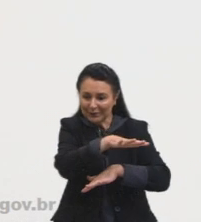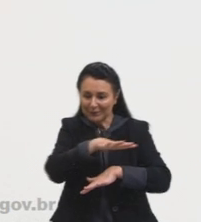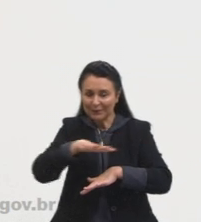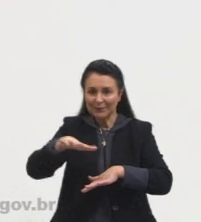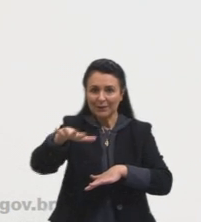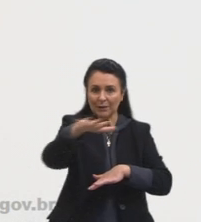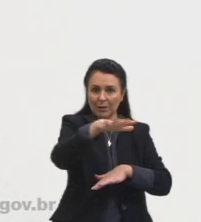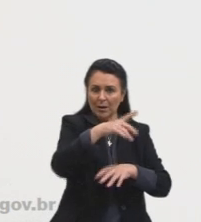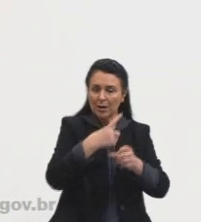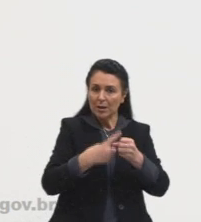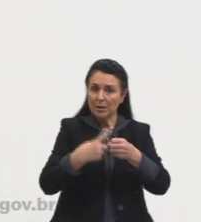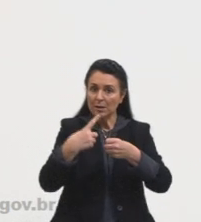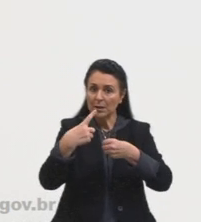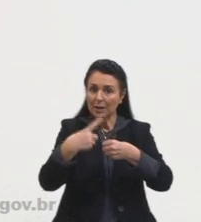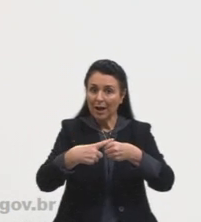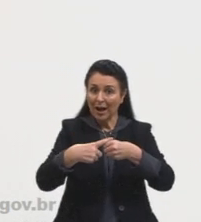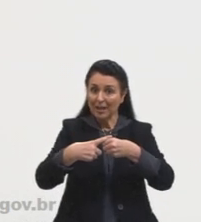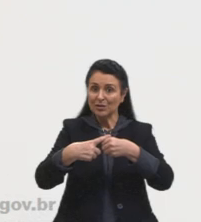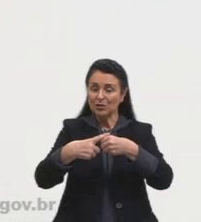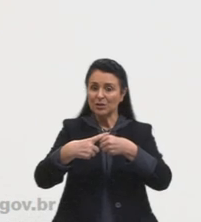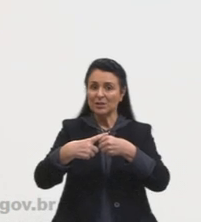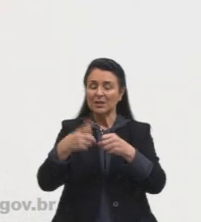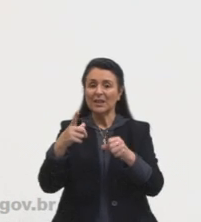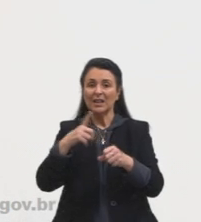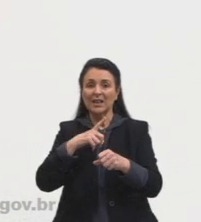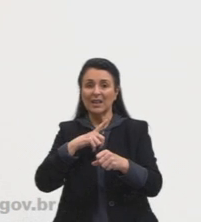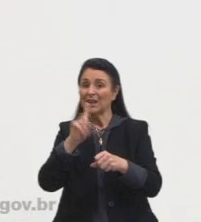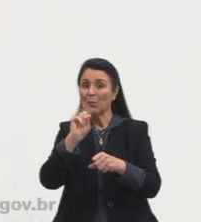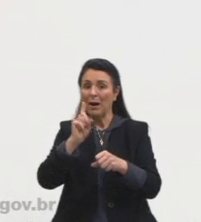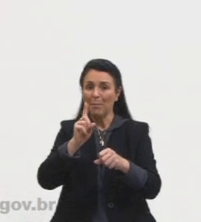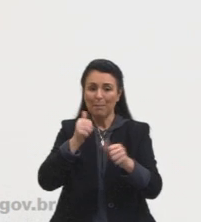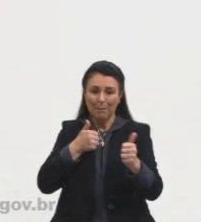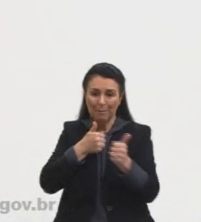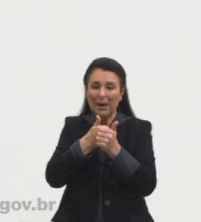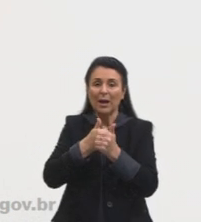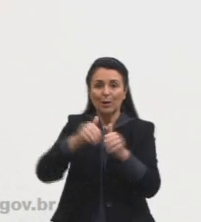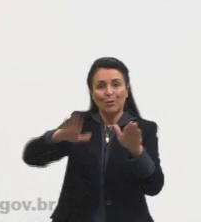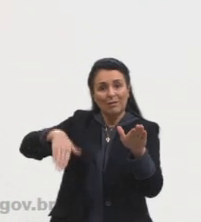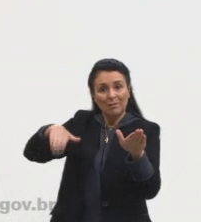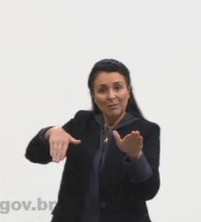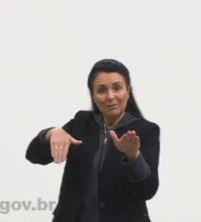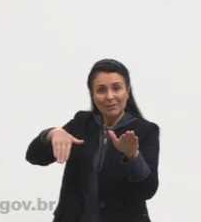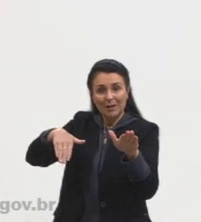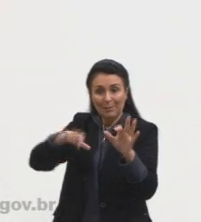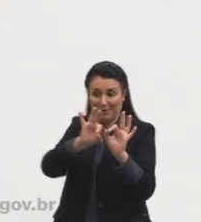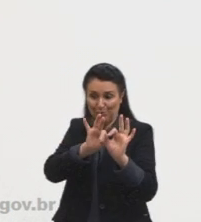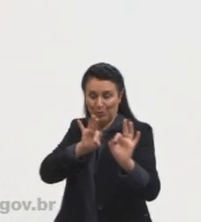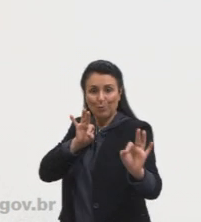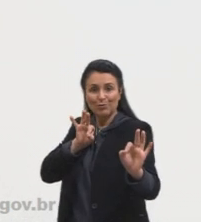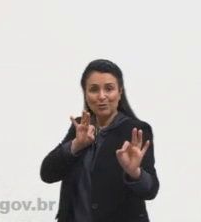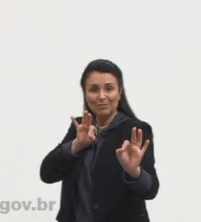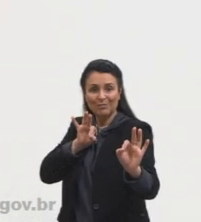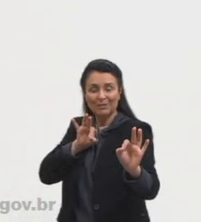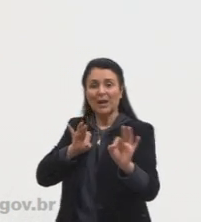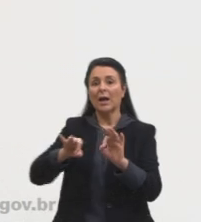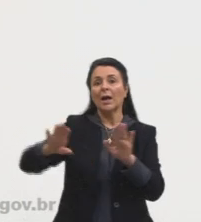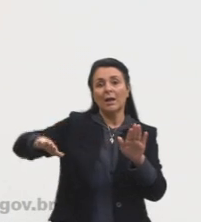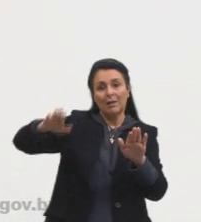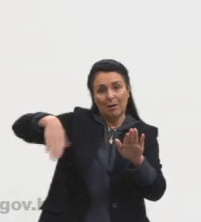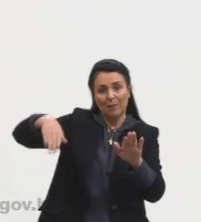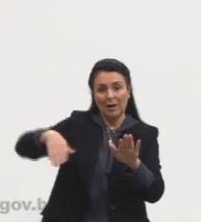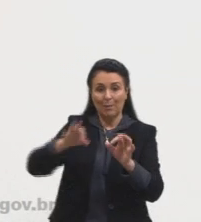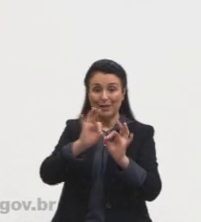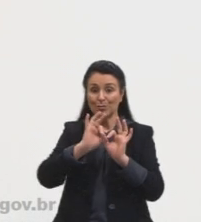mais continentais, mais pra dentro, né, vamos dizer assim, do nosso continente. Já cidades que estão mais perto do mar, elas não